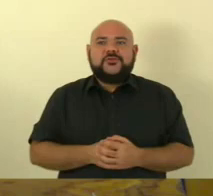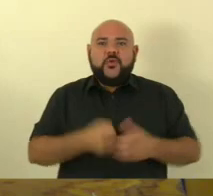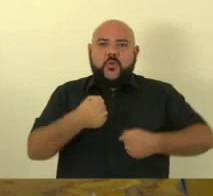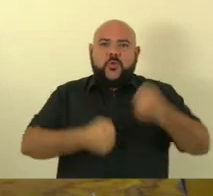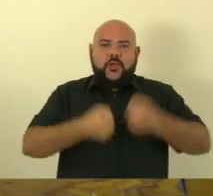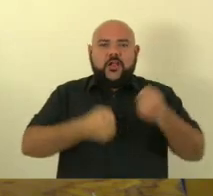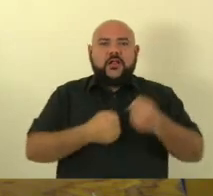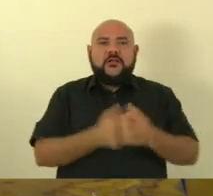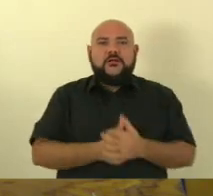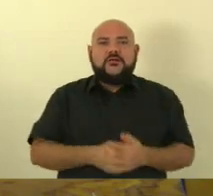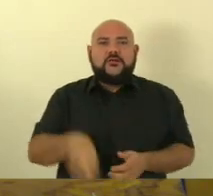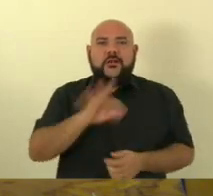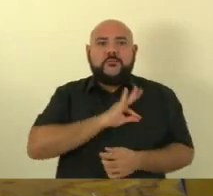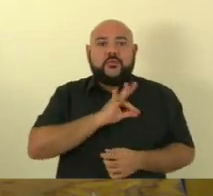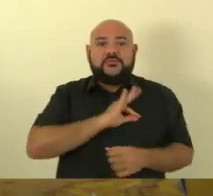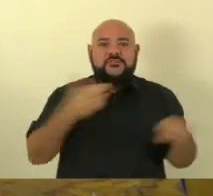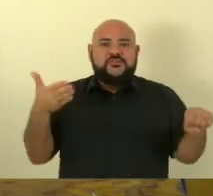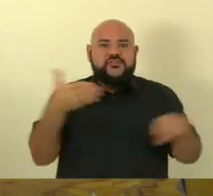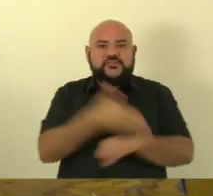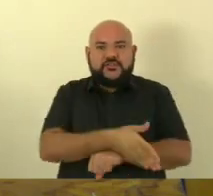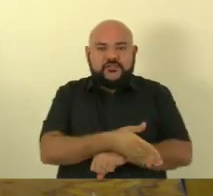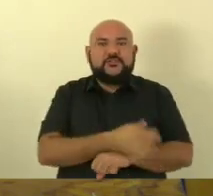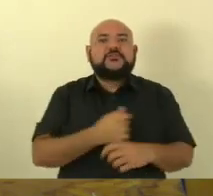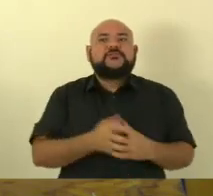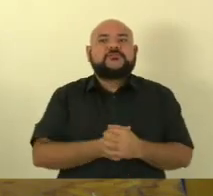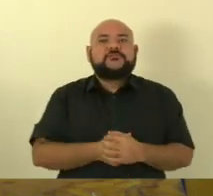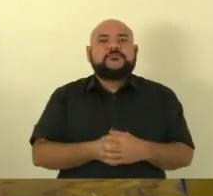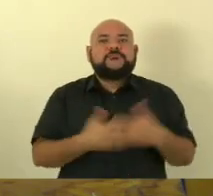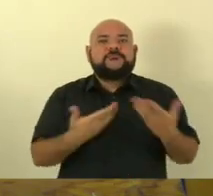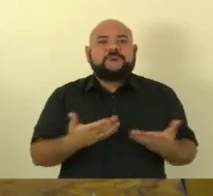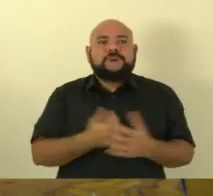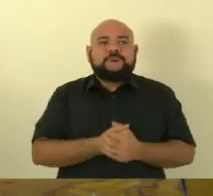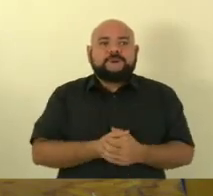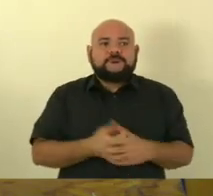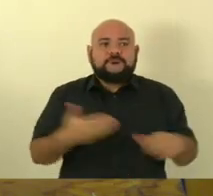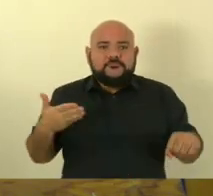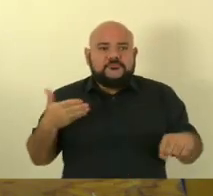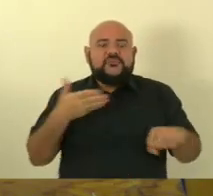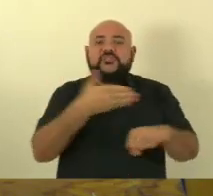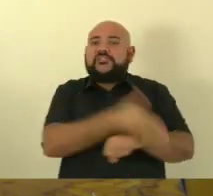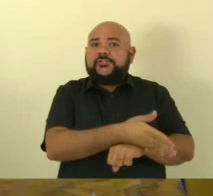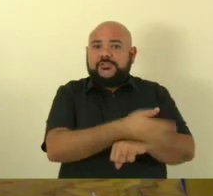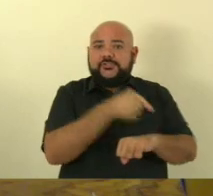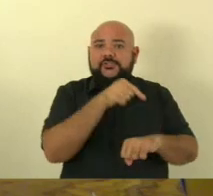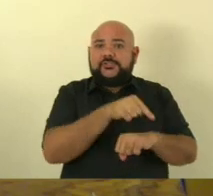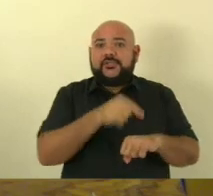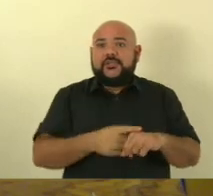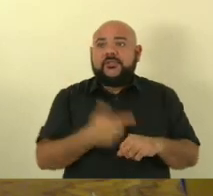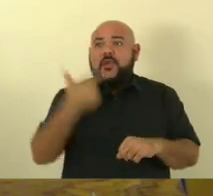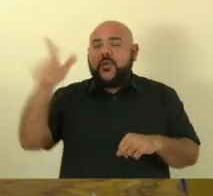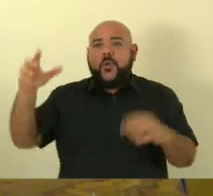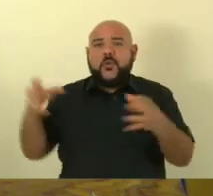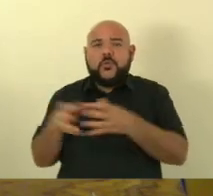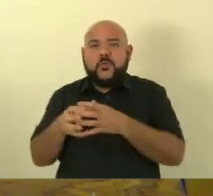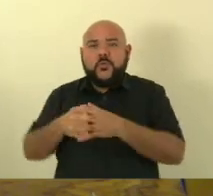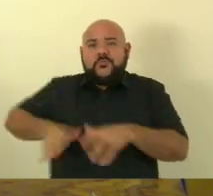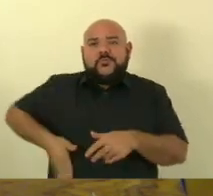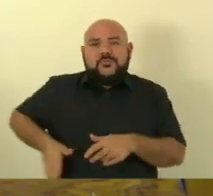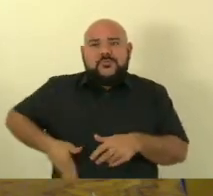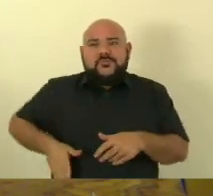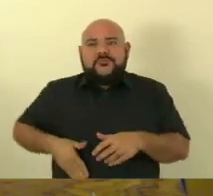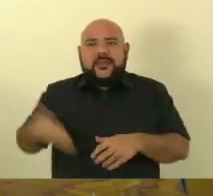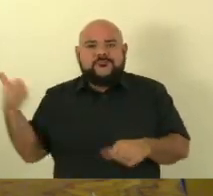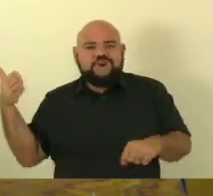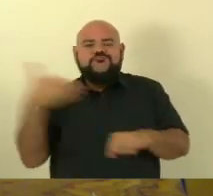alguns presos os policiais foram rendidos e um preso executado na presença dos nossos policiais também tivemos resgates